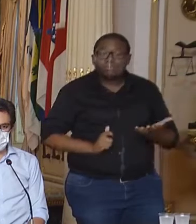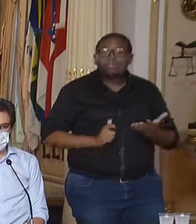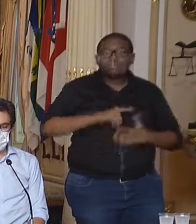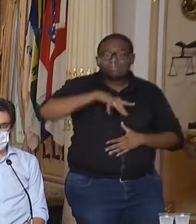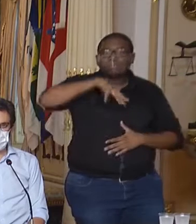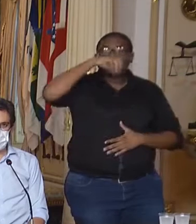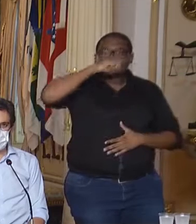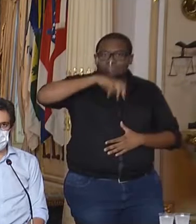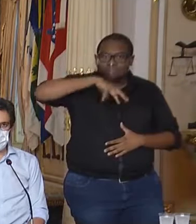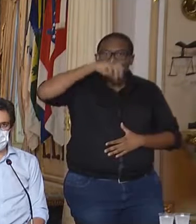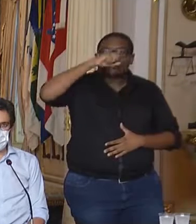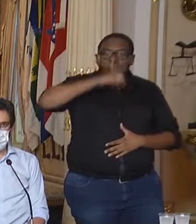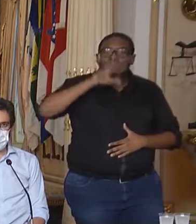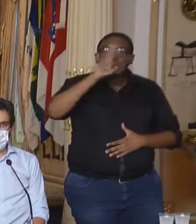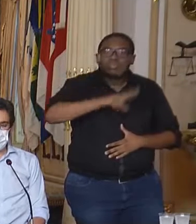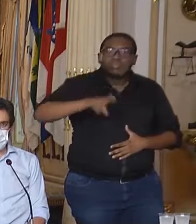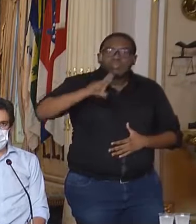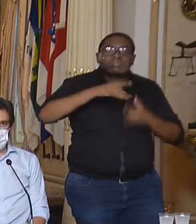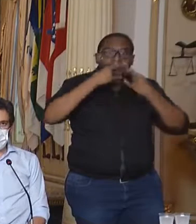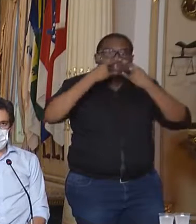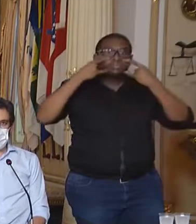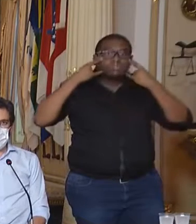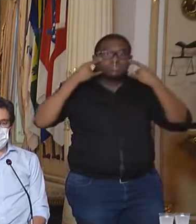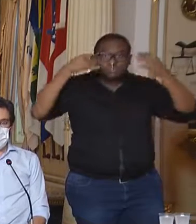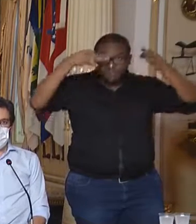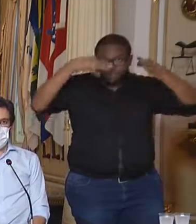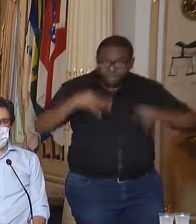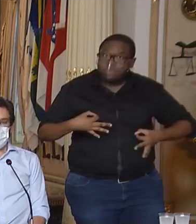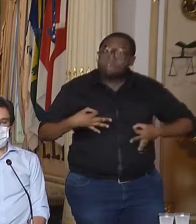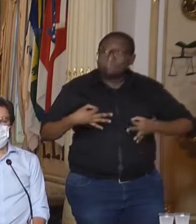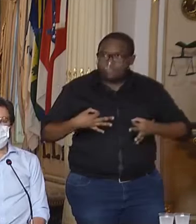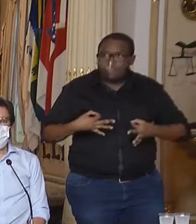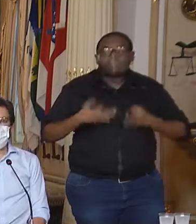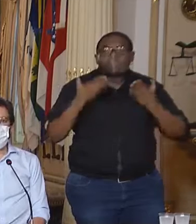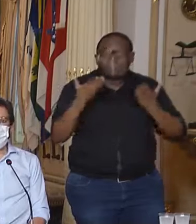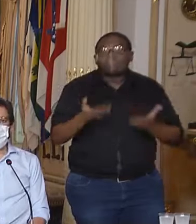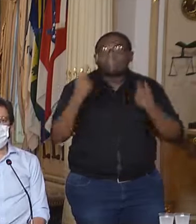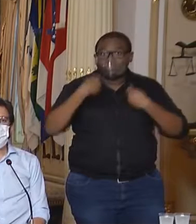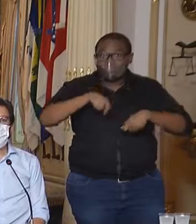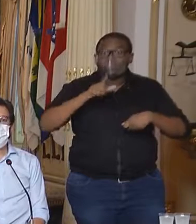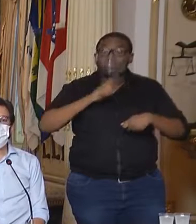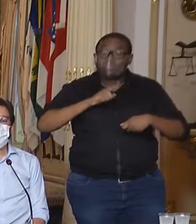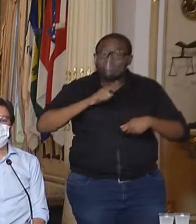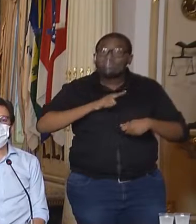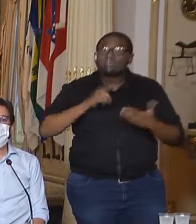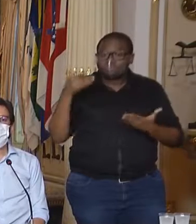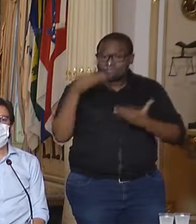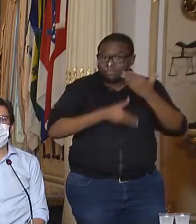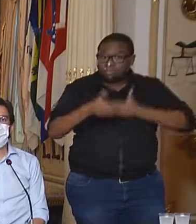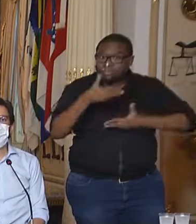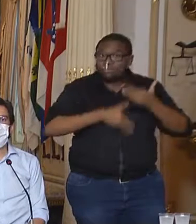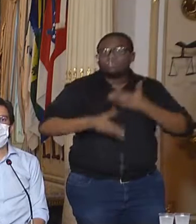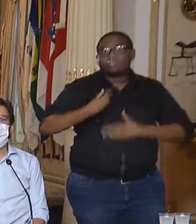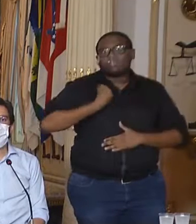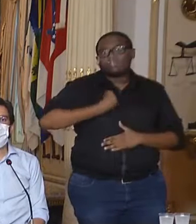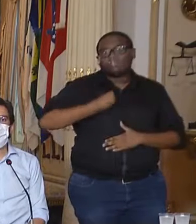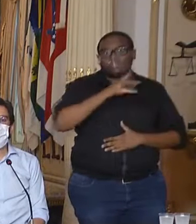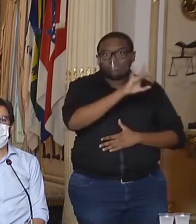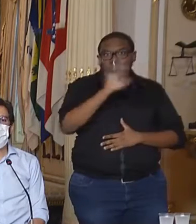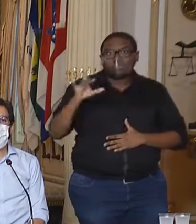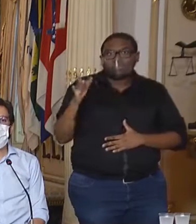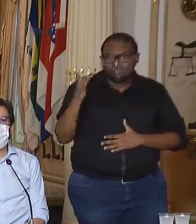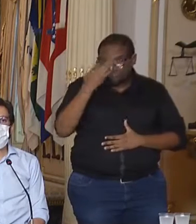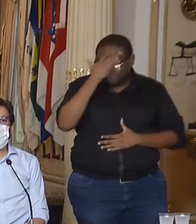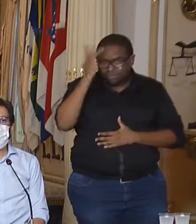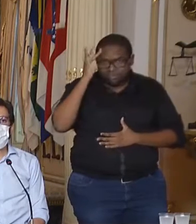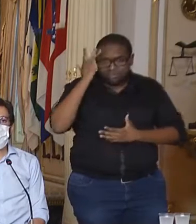respiratória e uso de máscara de forma correta são medidas que precisam estar incorporadas ao cotidiano de cada um de nós.